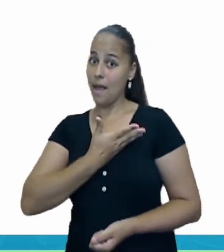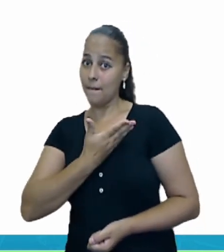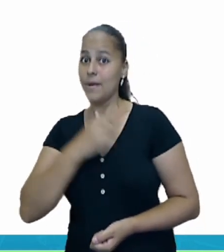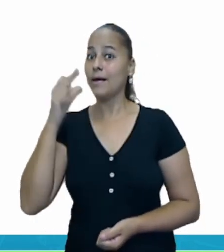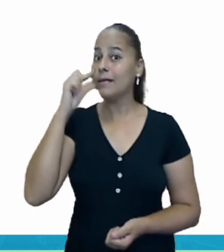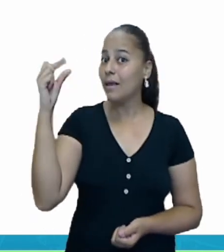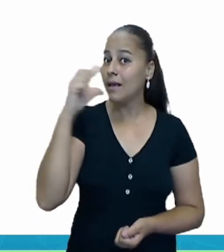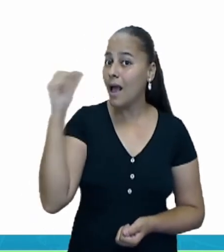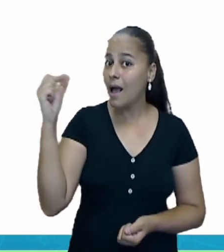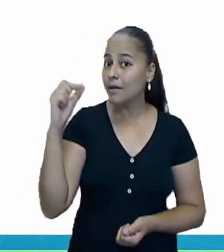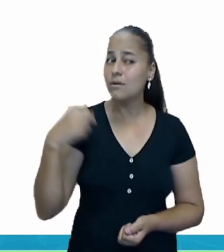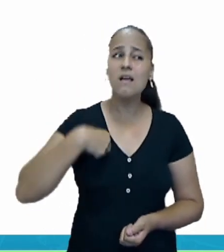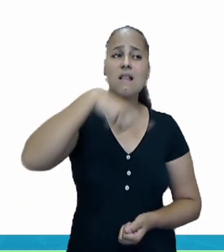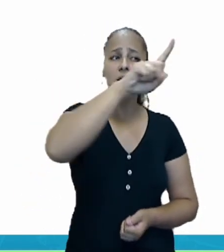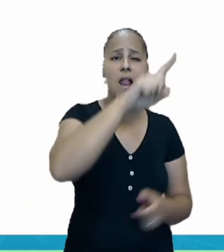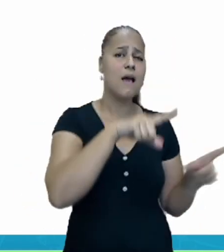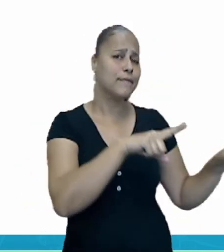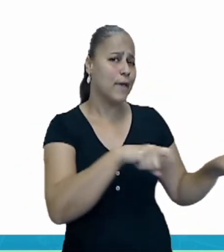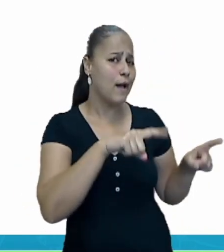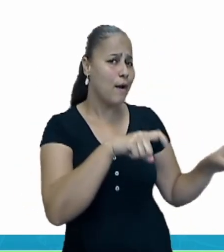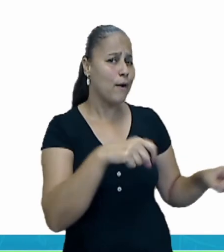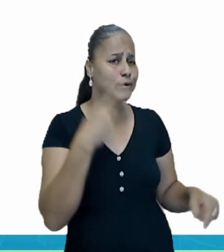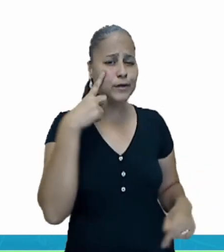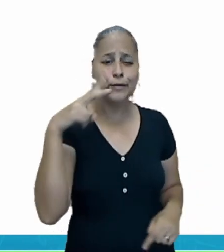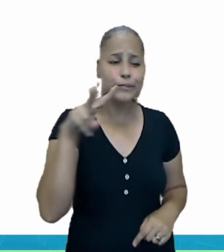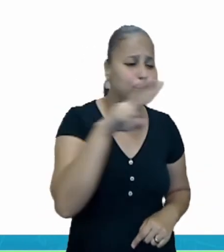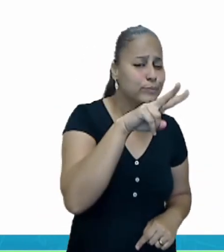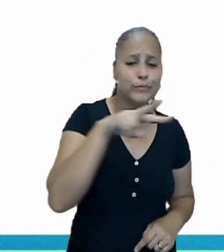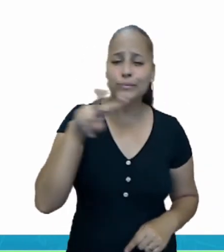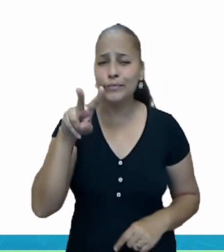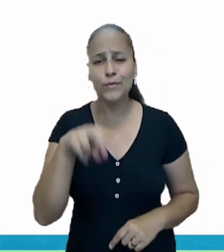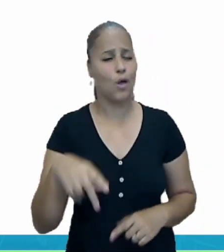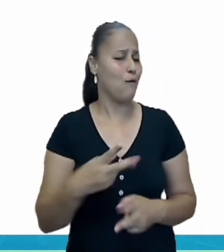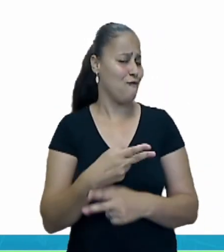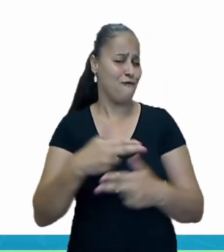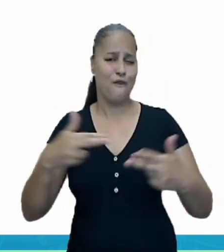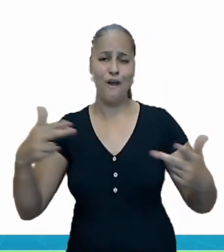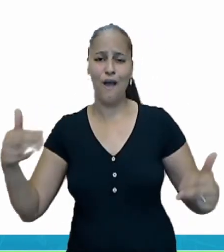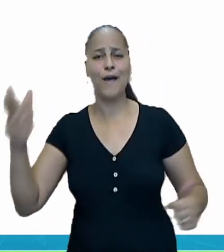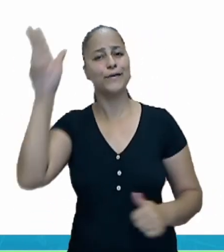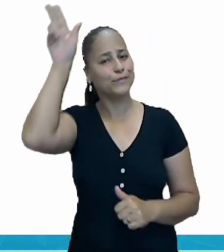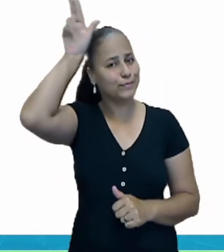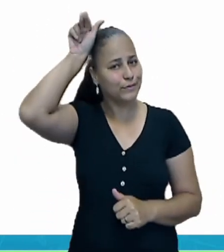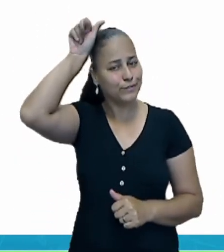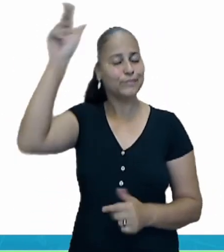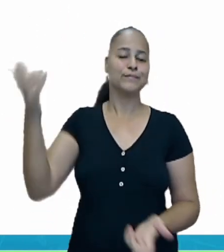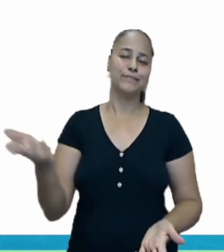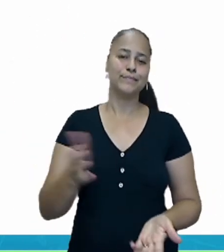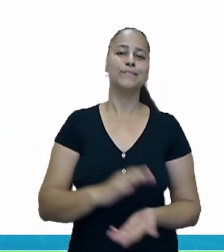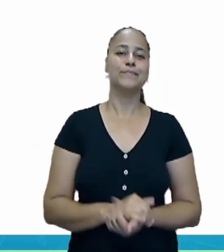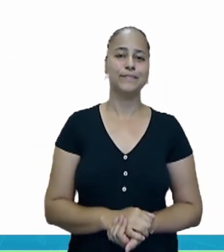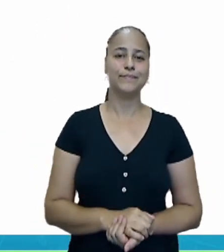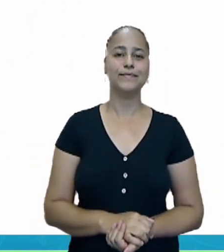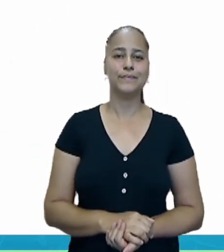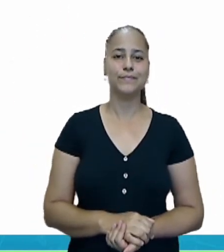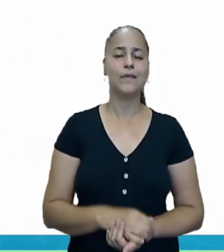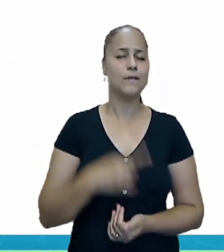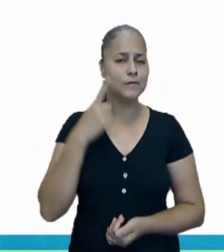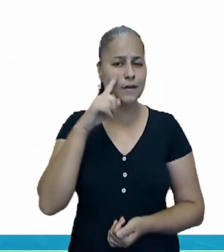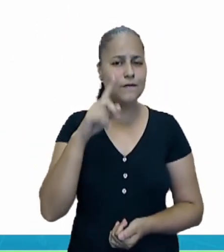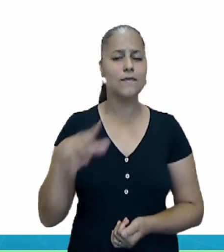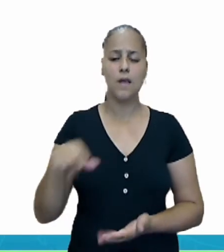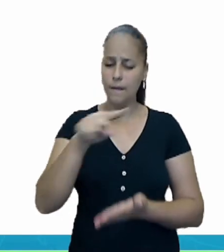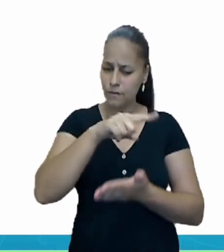gato e na roça, na fazenda da minha tia, tem muitos cavalos. Então, você